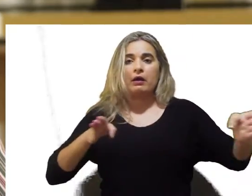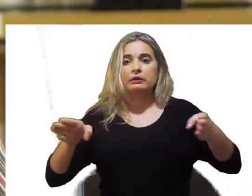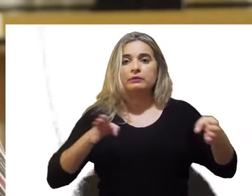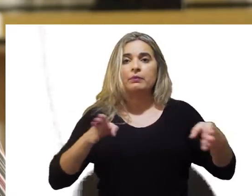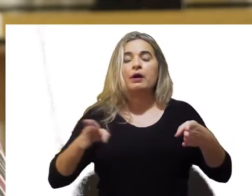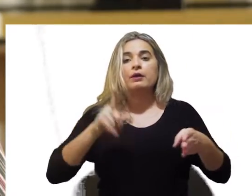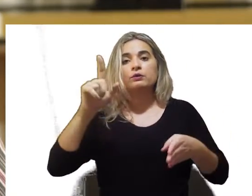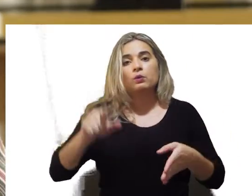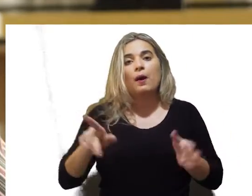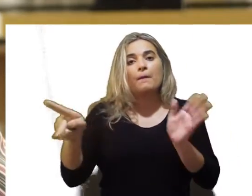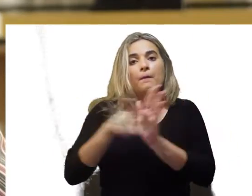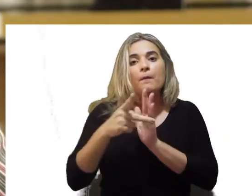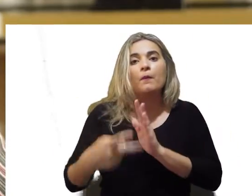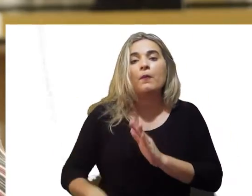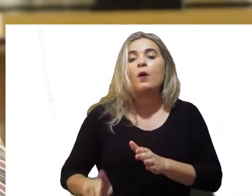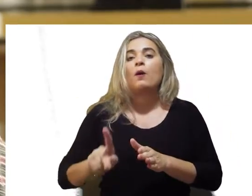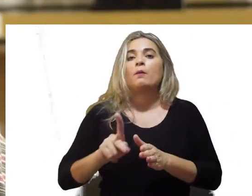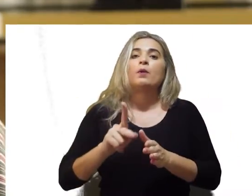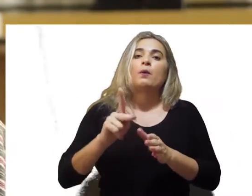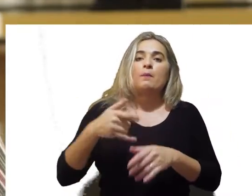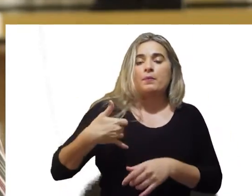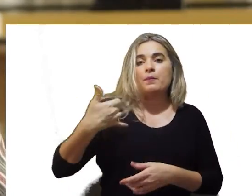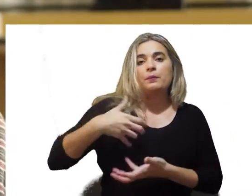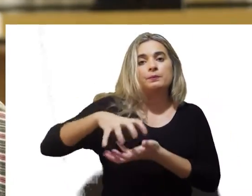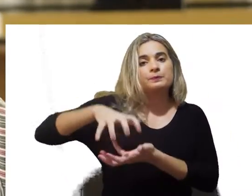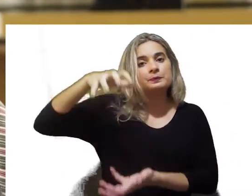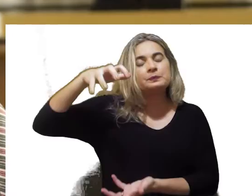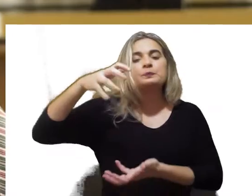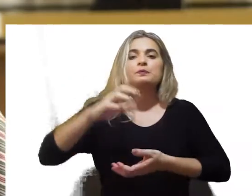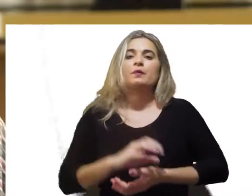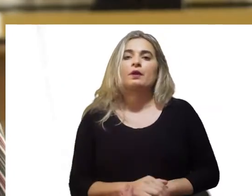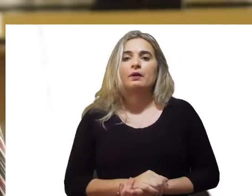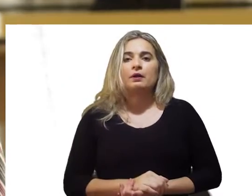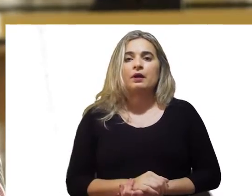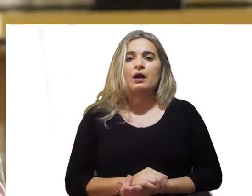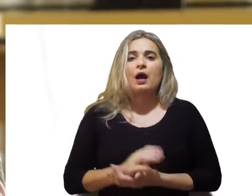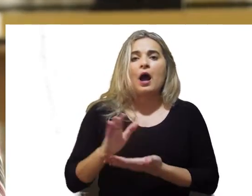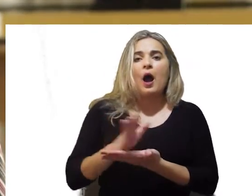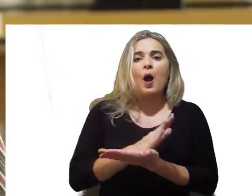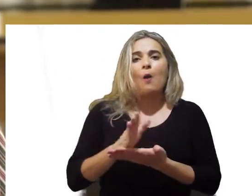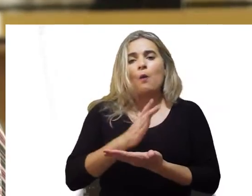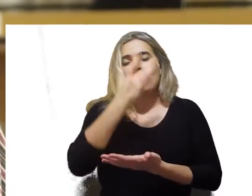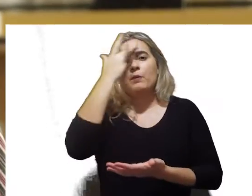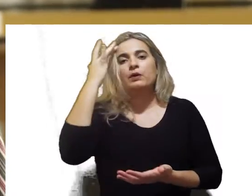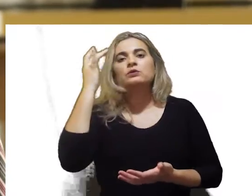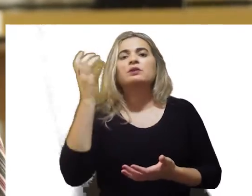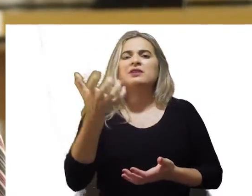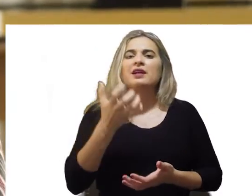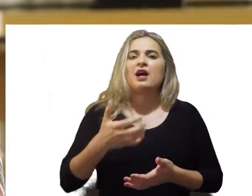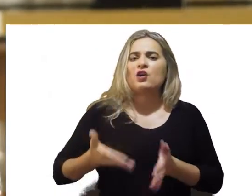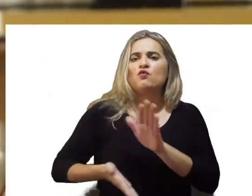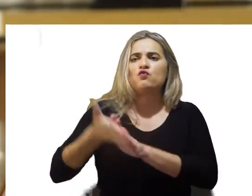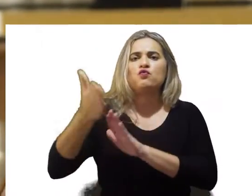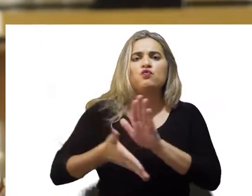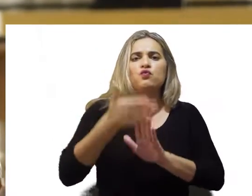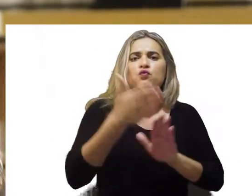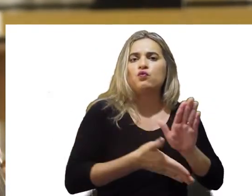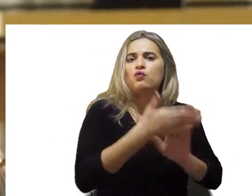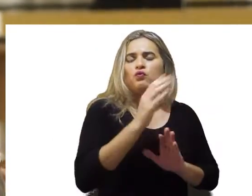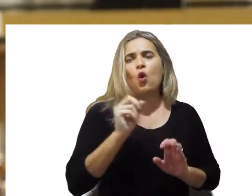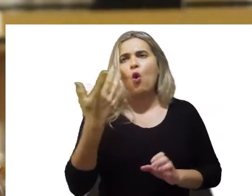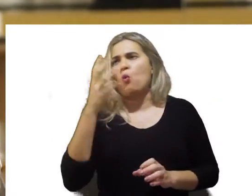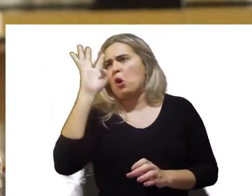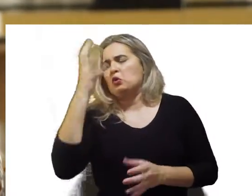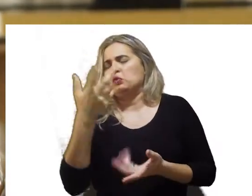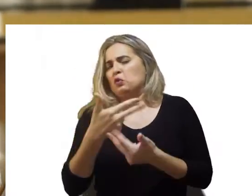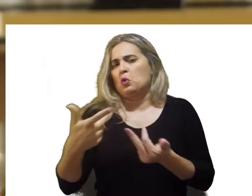quantidade de pessoas que querem votar logo, às vezes para viajar, para fazer algum outro tipo de turismo da sua